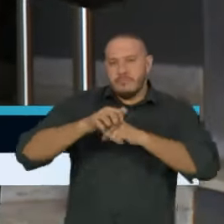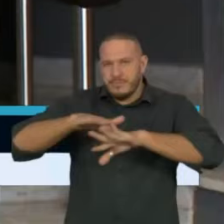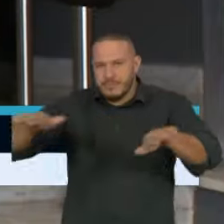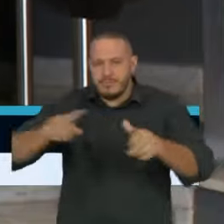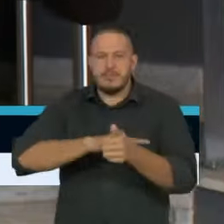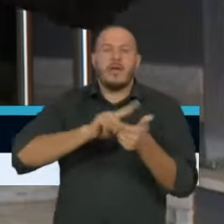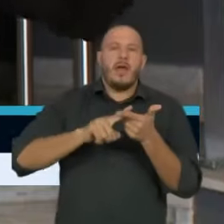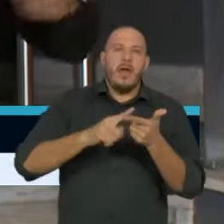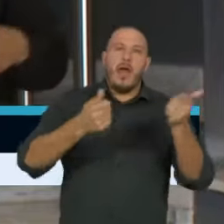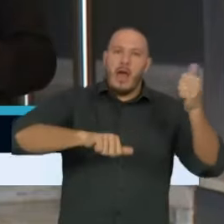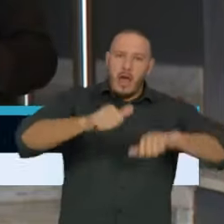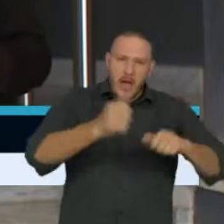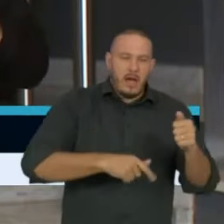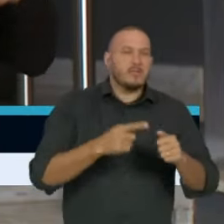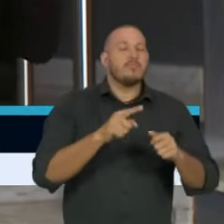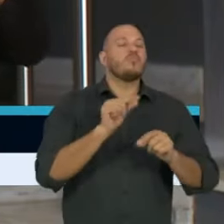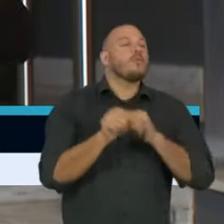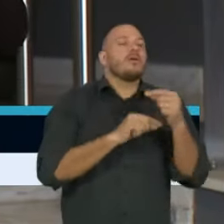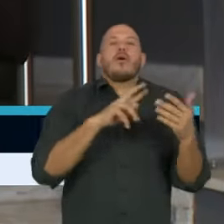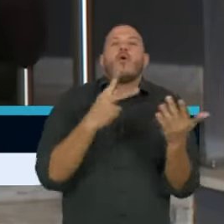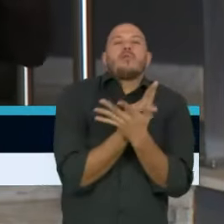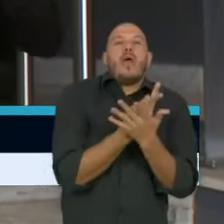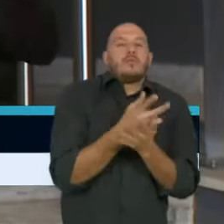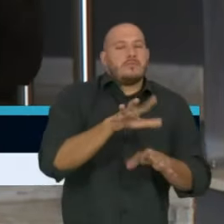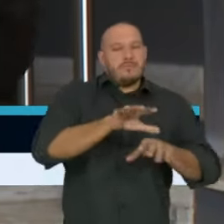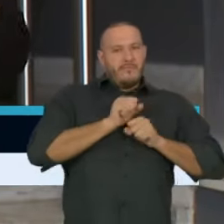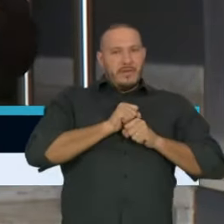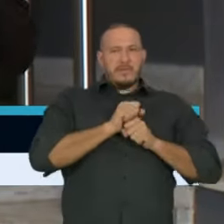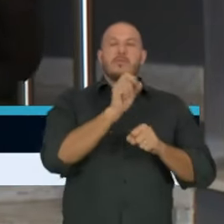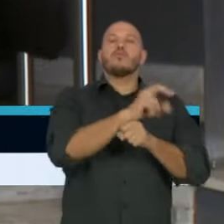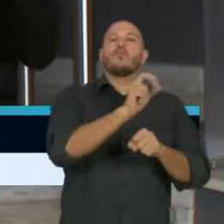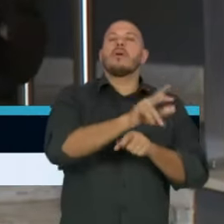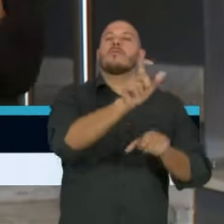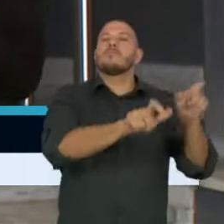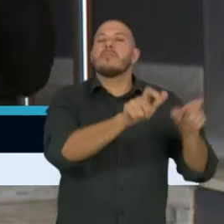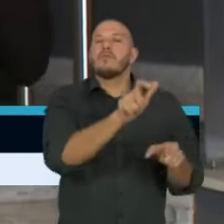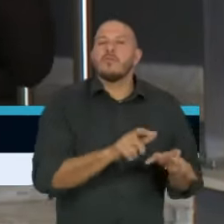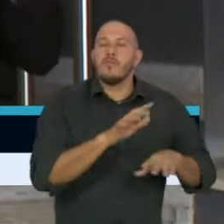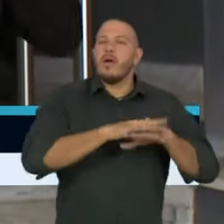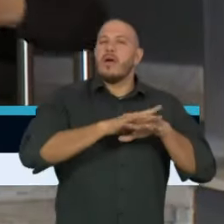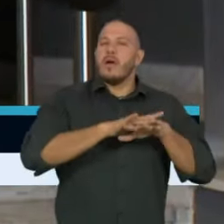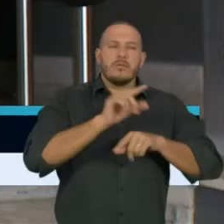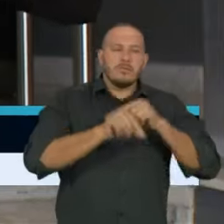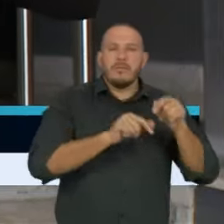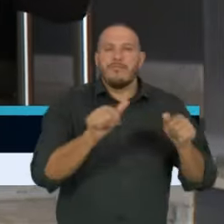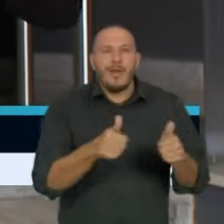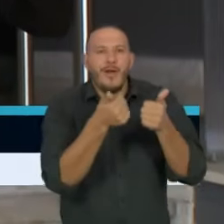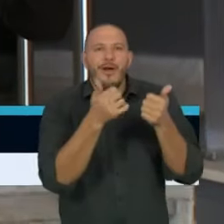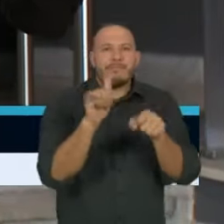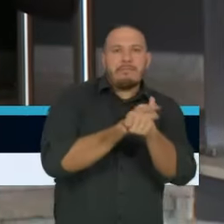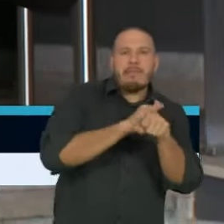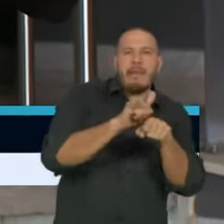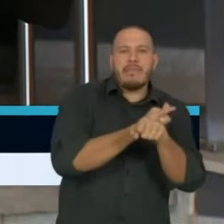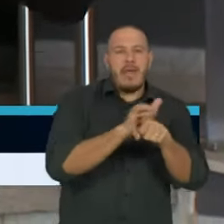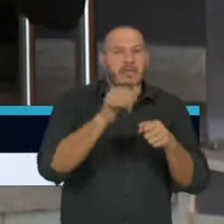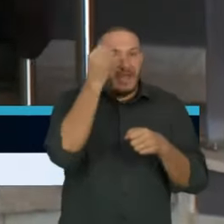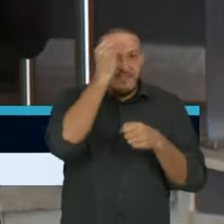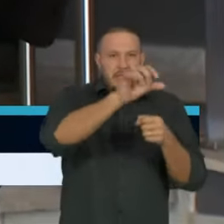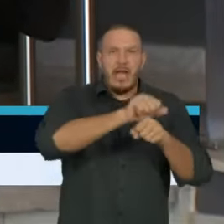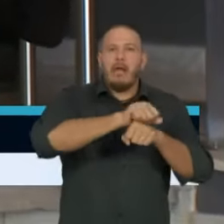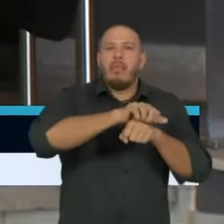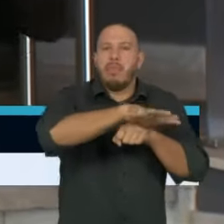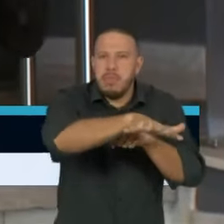do mecanismo que o vírus causa a doença nas pessoas, como que são as melhores maneiras de conter a transmissibilidade.